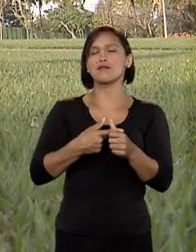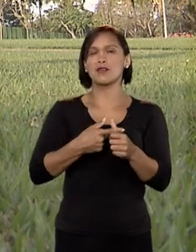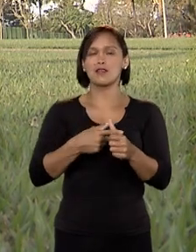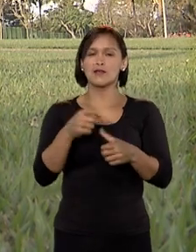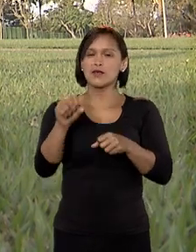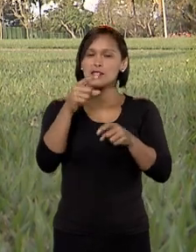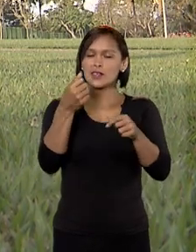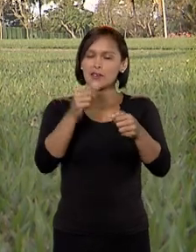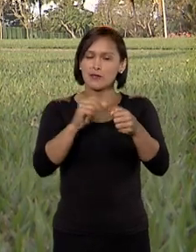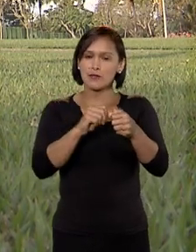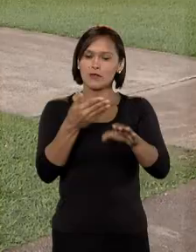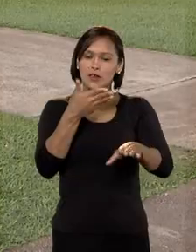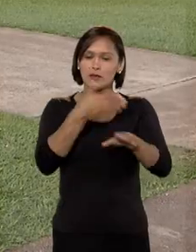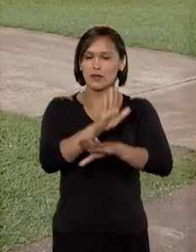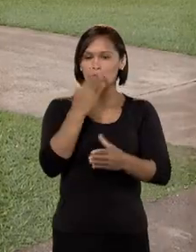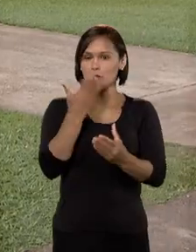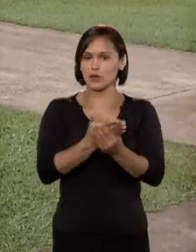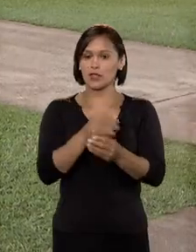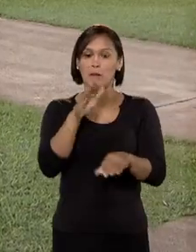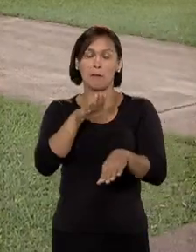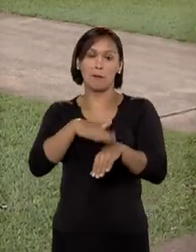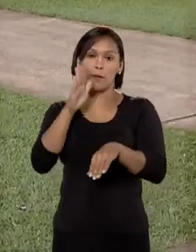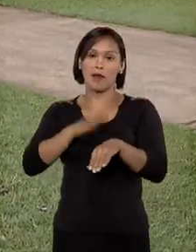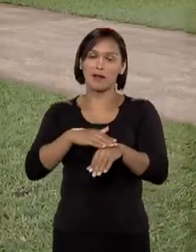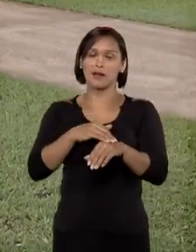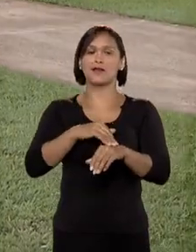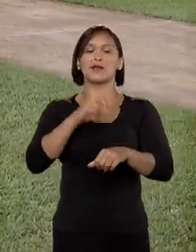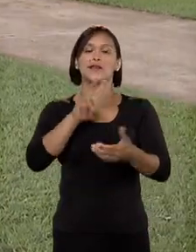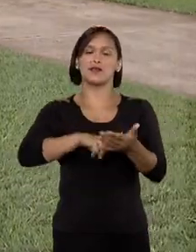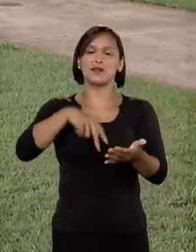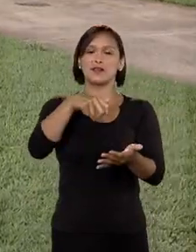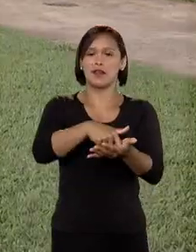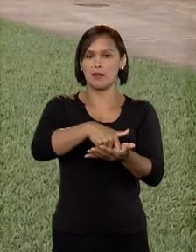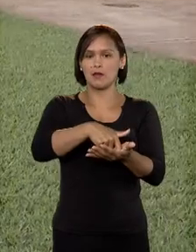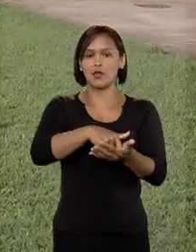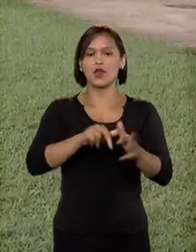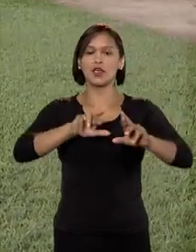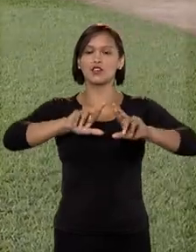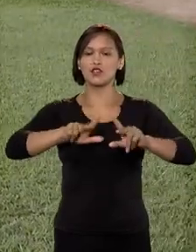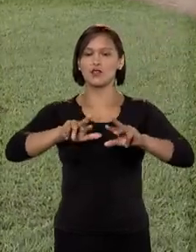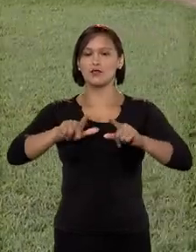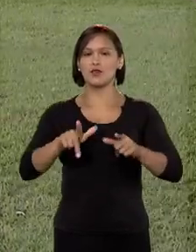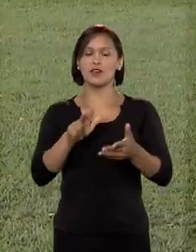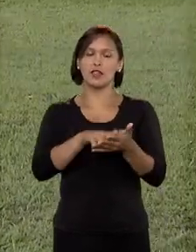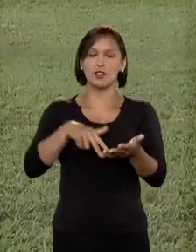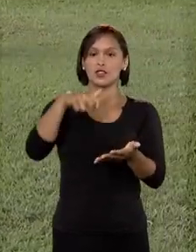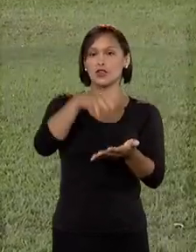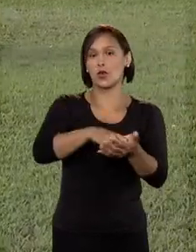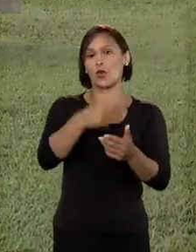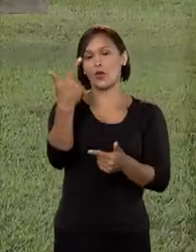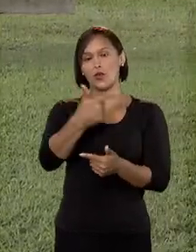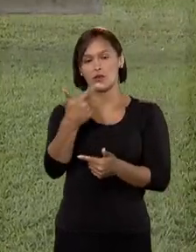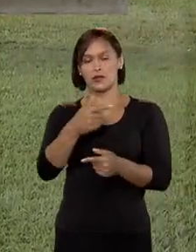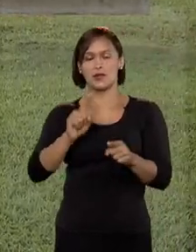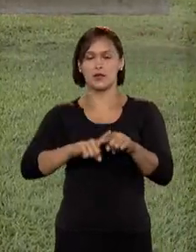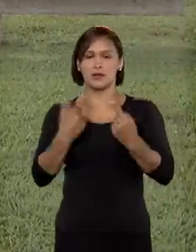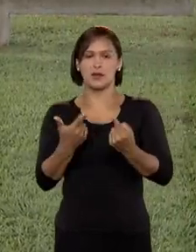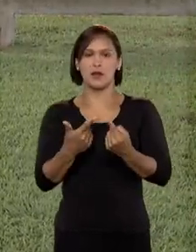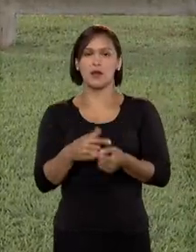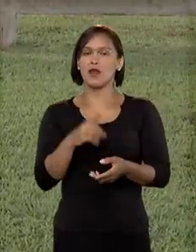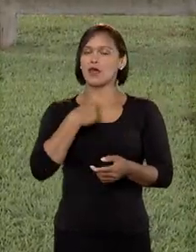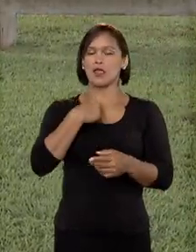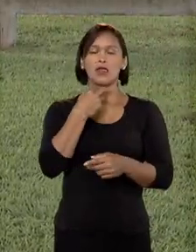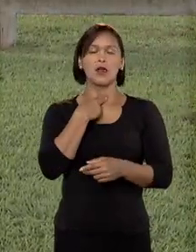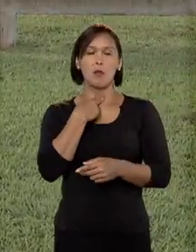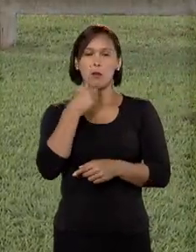circunstância desfavorável para aumentar a pena base, o que configuraria dupla punição pelo mesmo fato, não